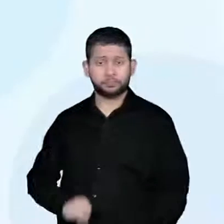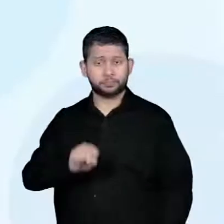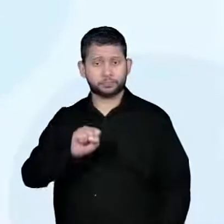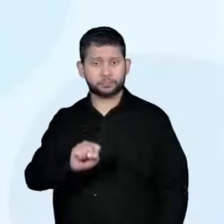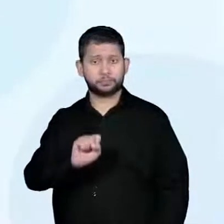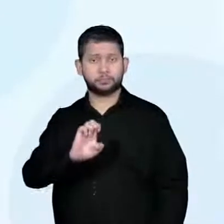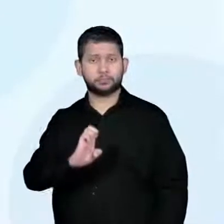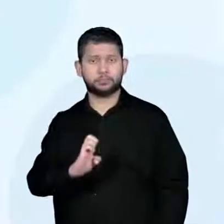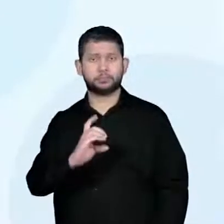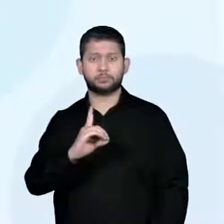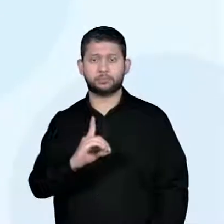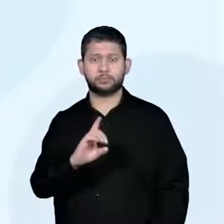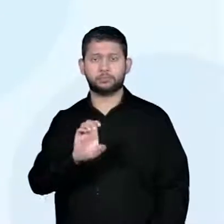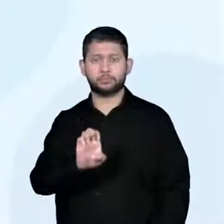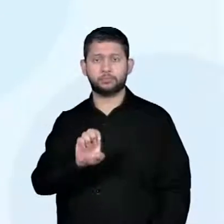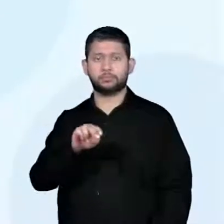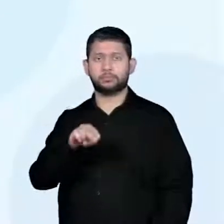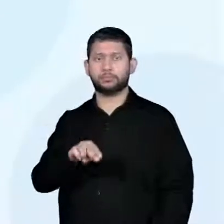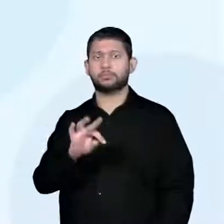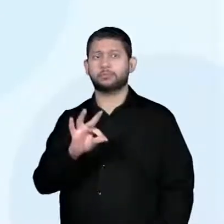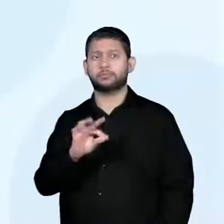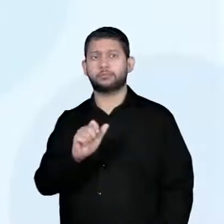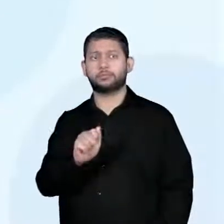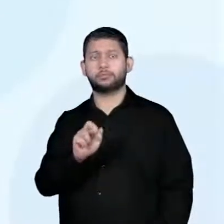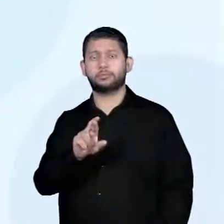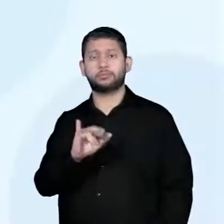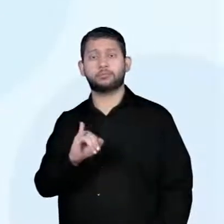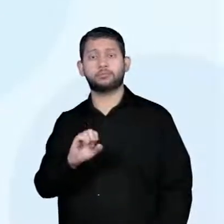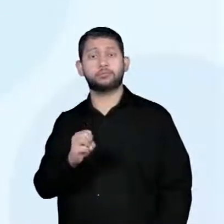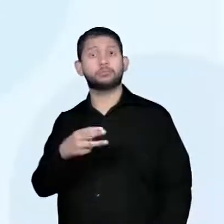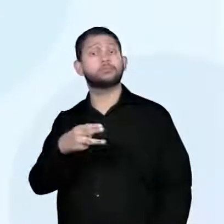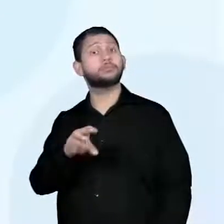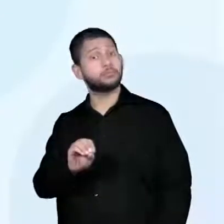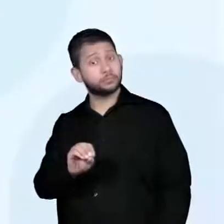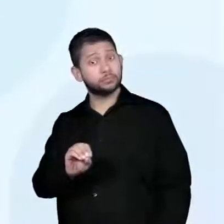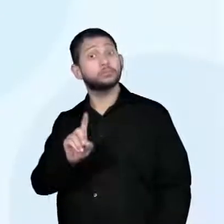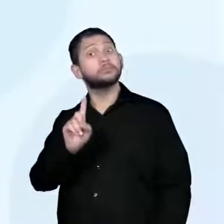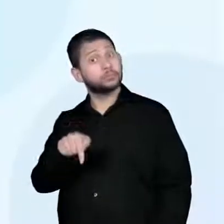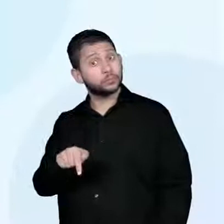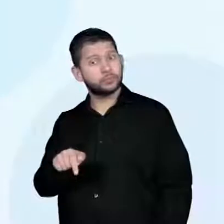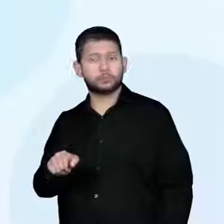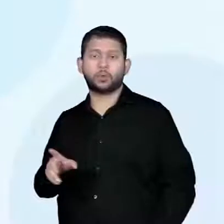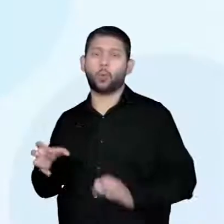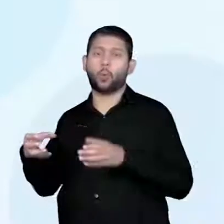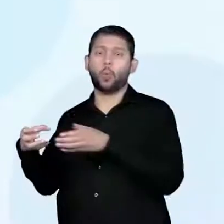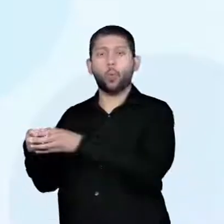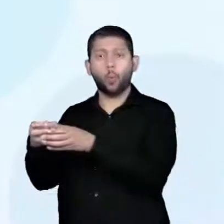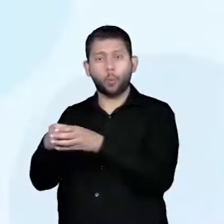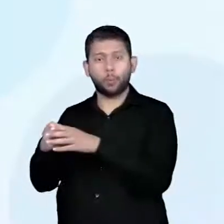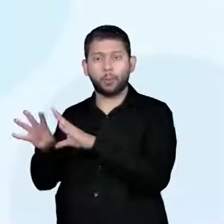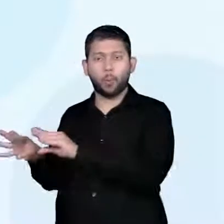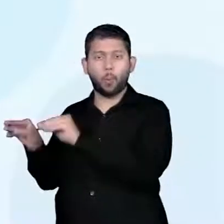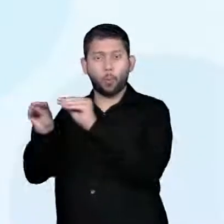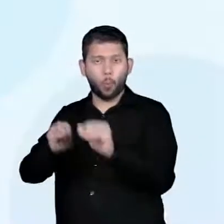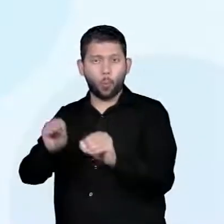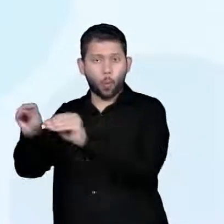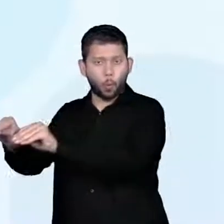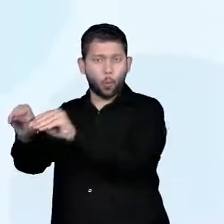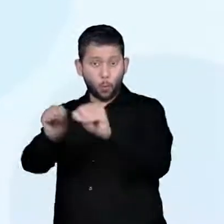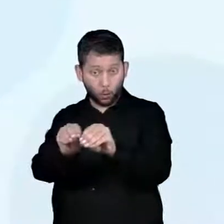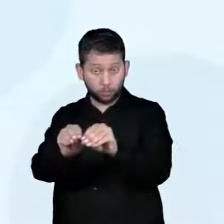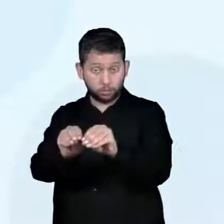Sedentarização. o termo aplicado à transição cultural da colonização. Nômade para